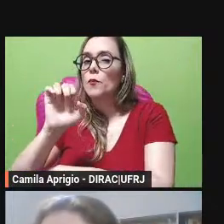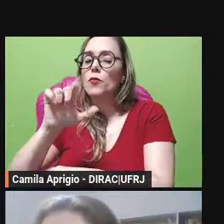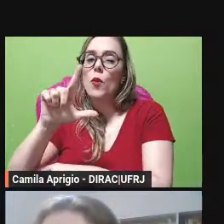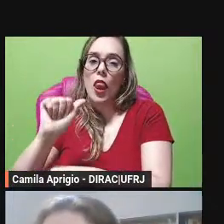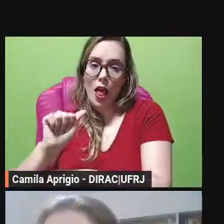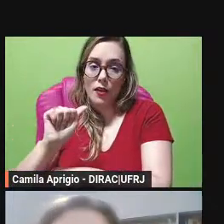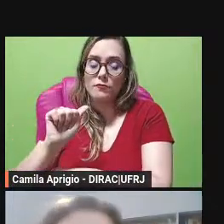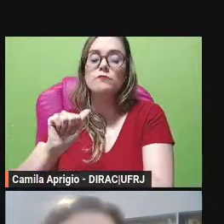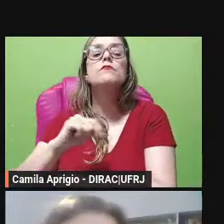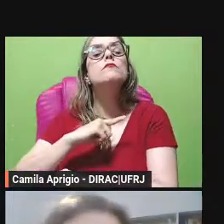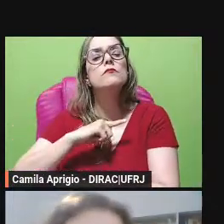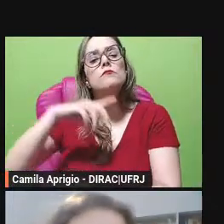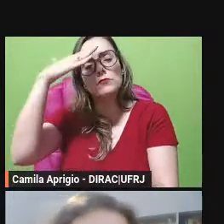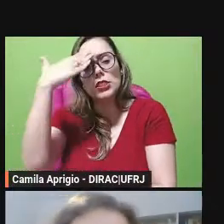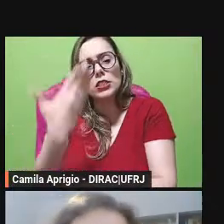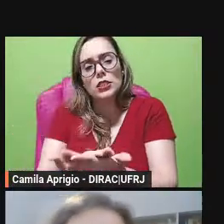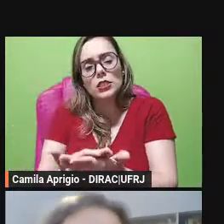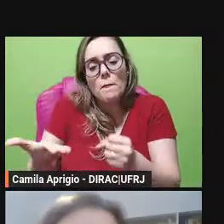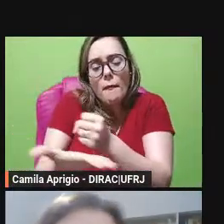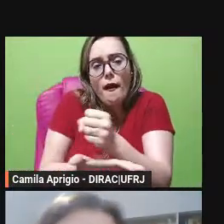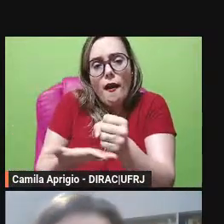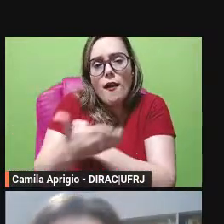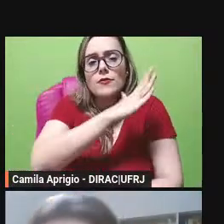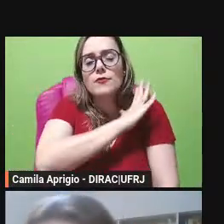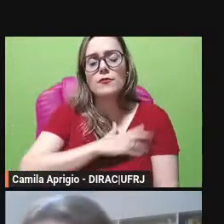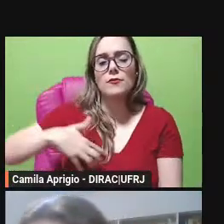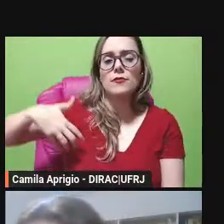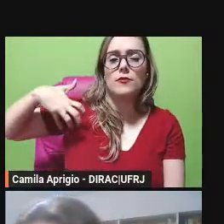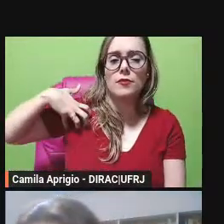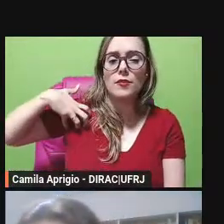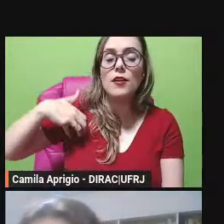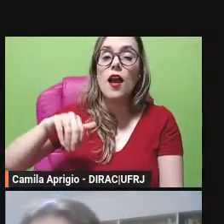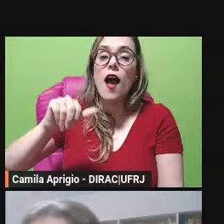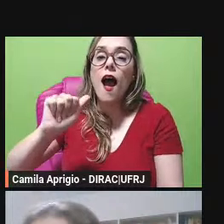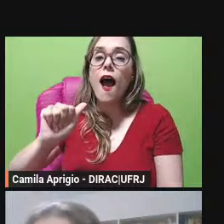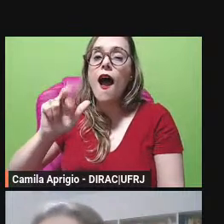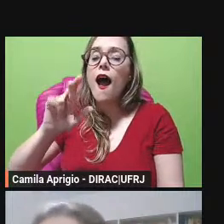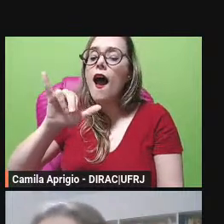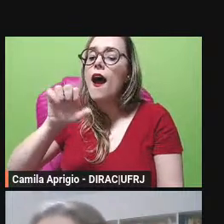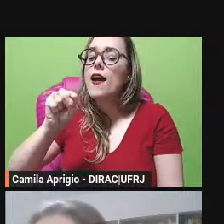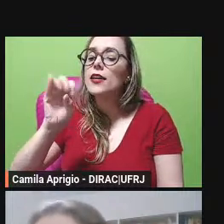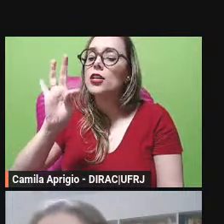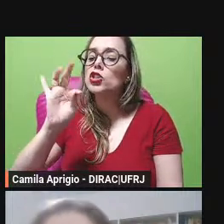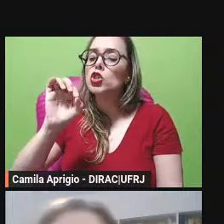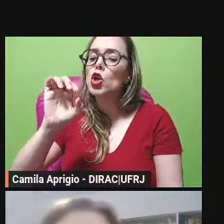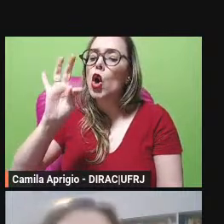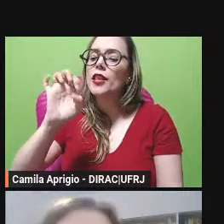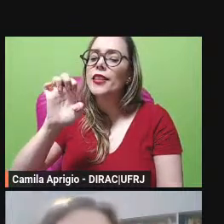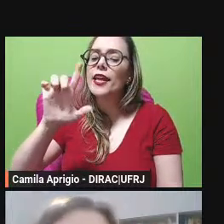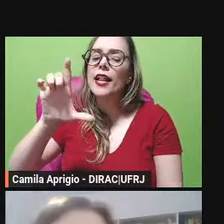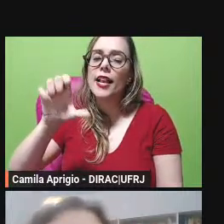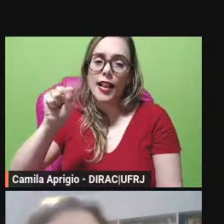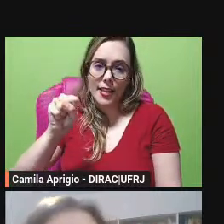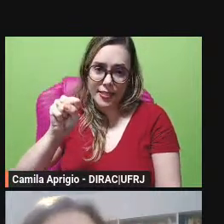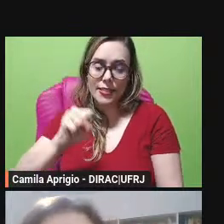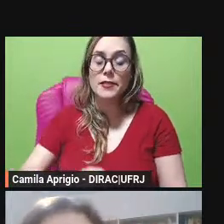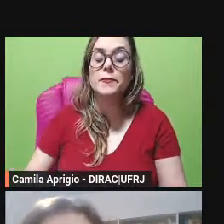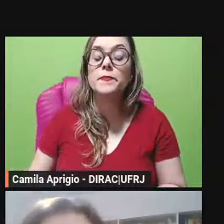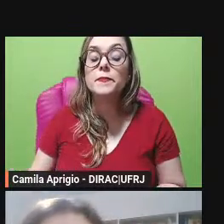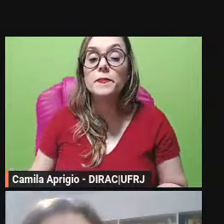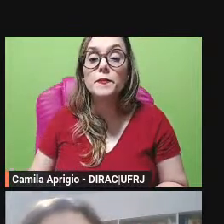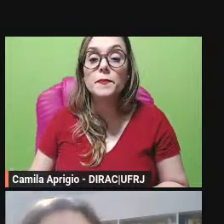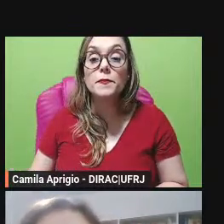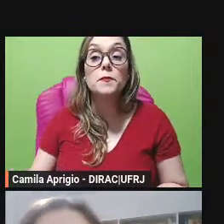teórica feita pelo Aristóteles na retórica no momento em que o Aristóteles